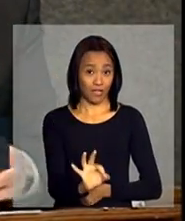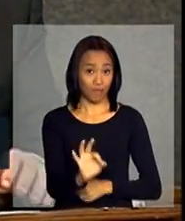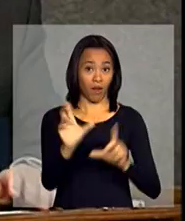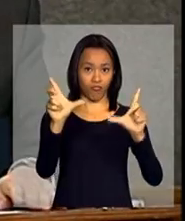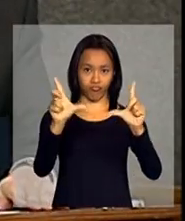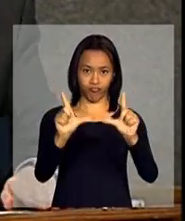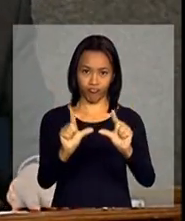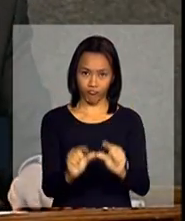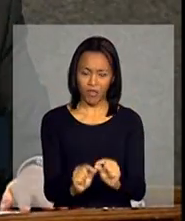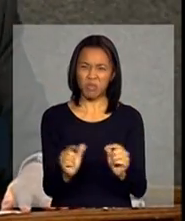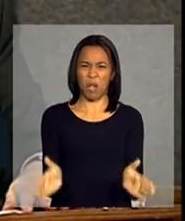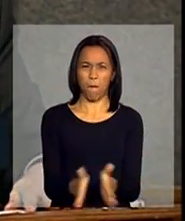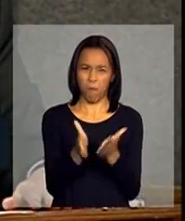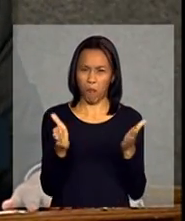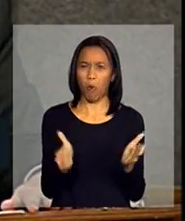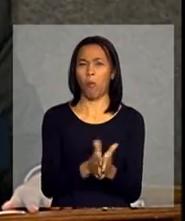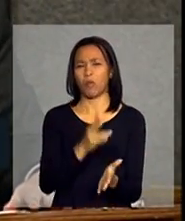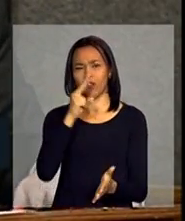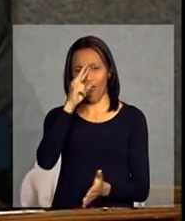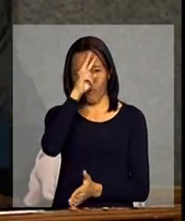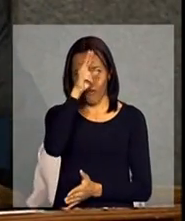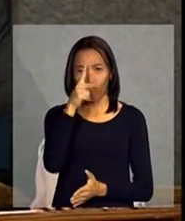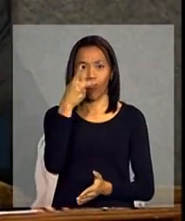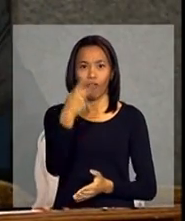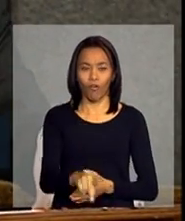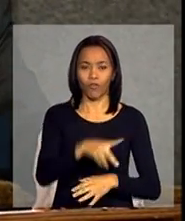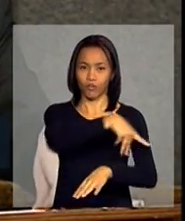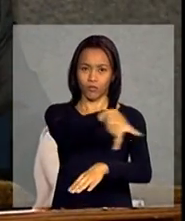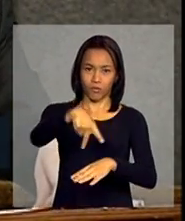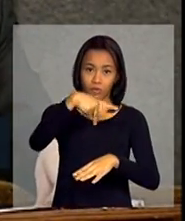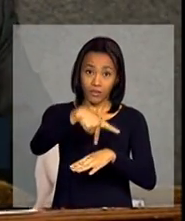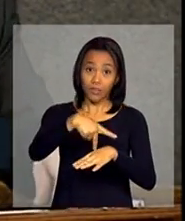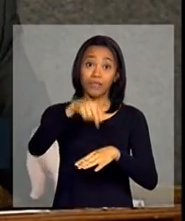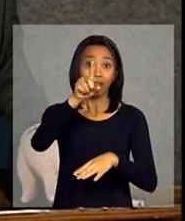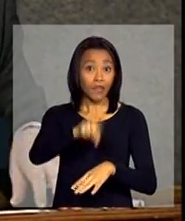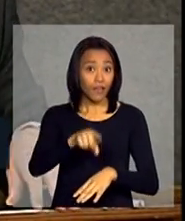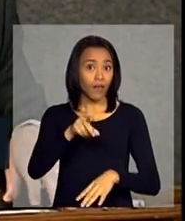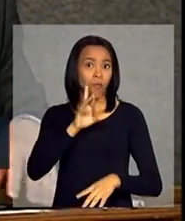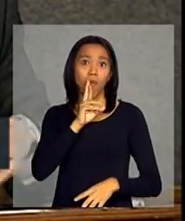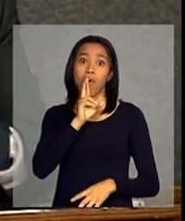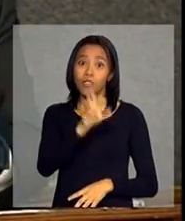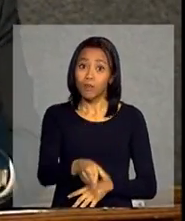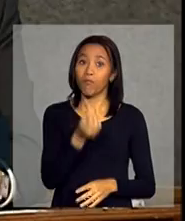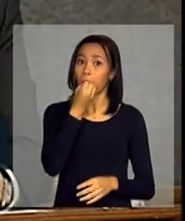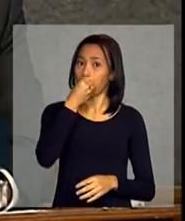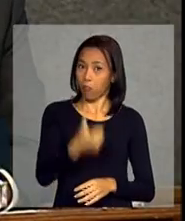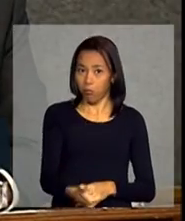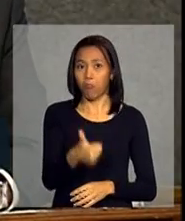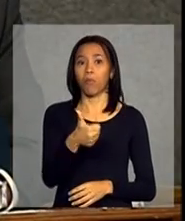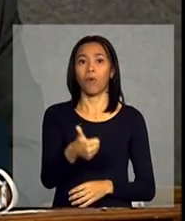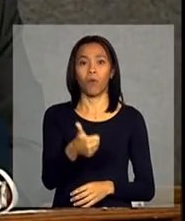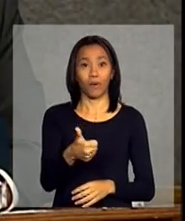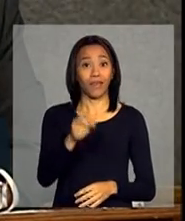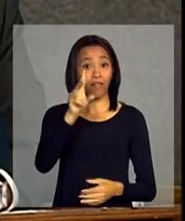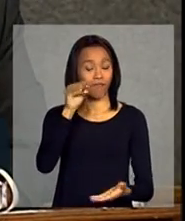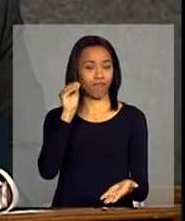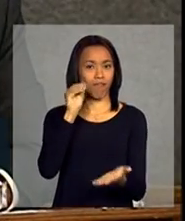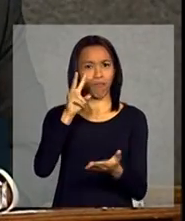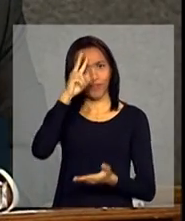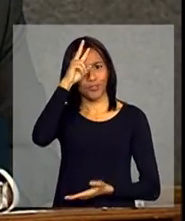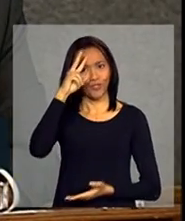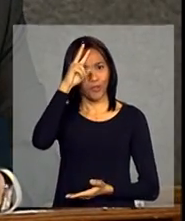pobreza extrema, que é um resultado realmente extraordinário, considerando o histórico do país